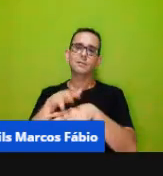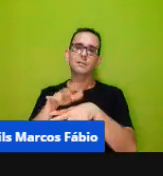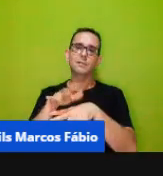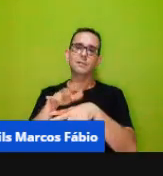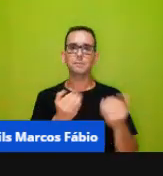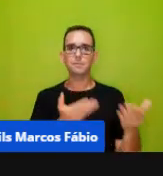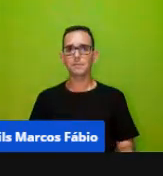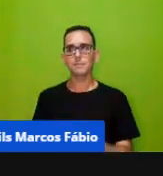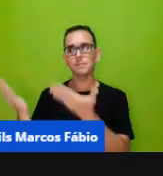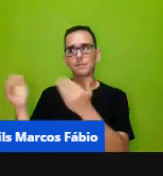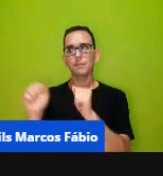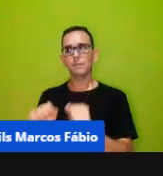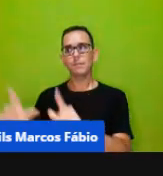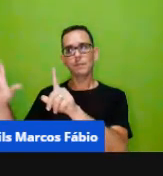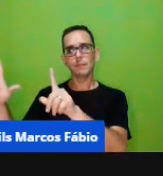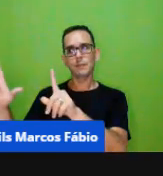favor.